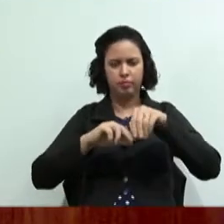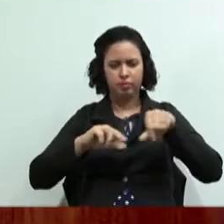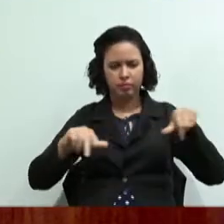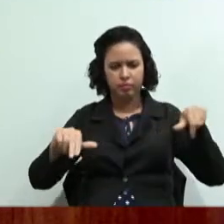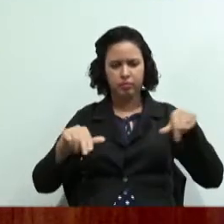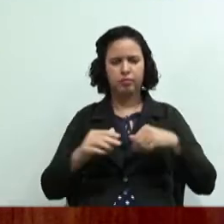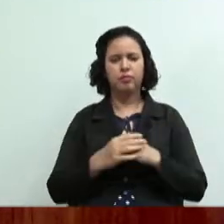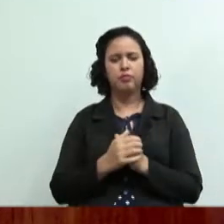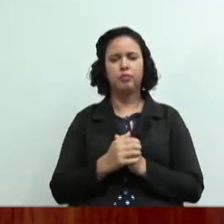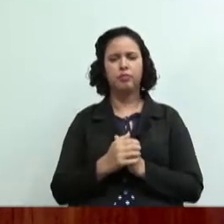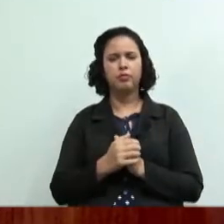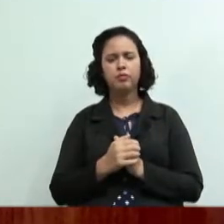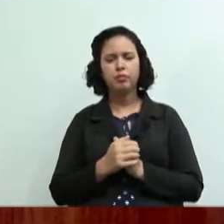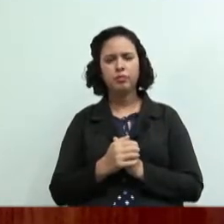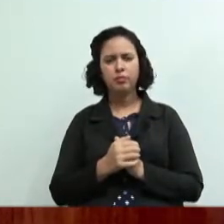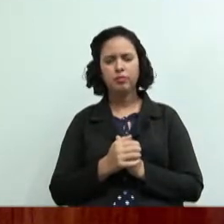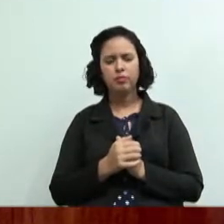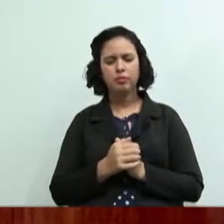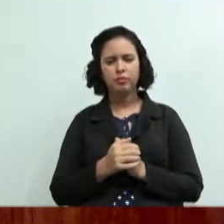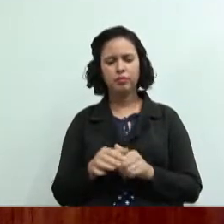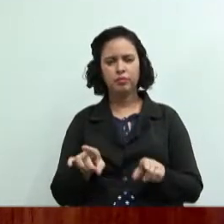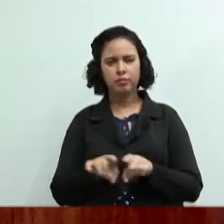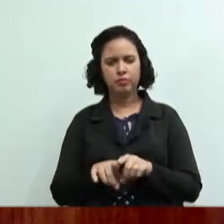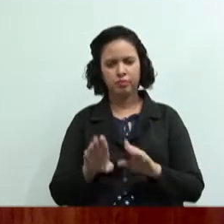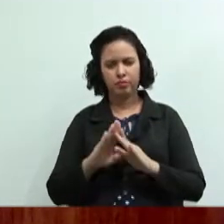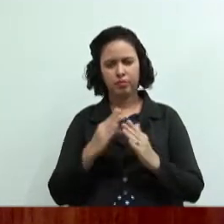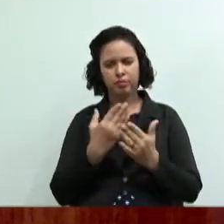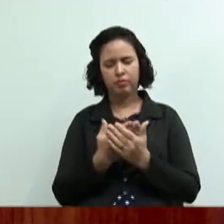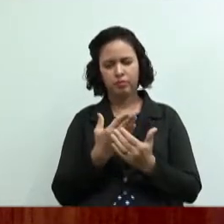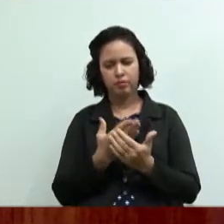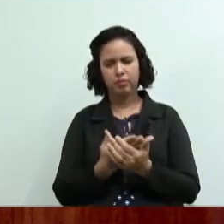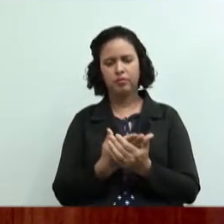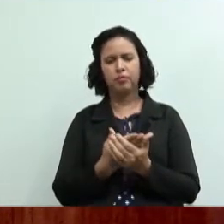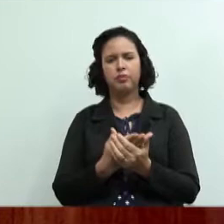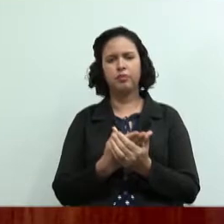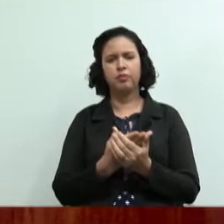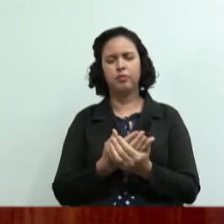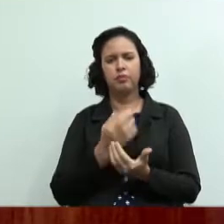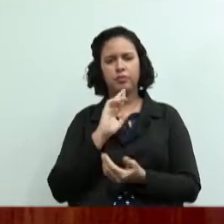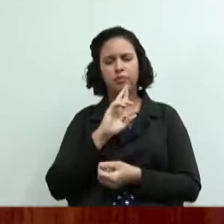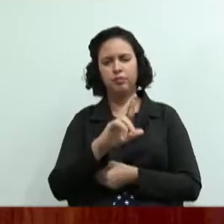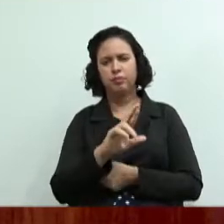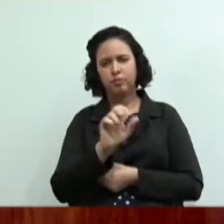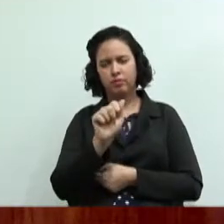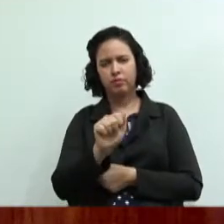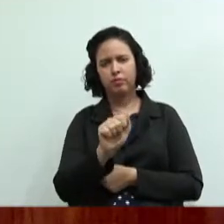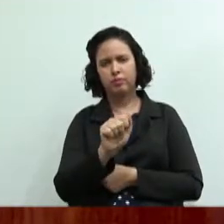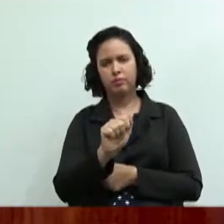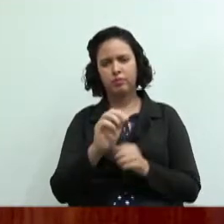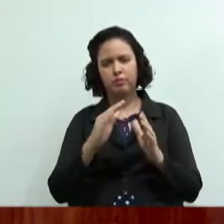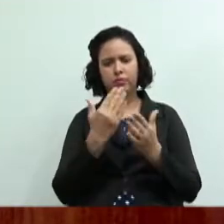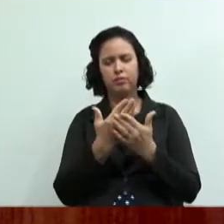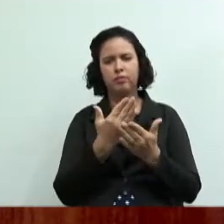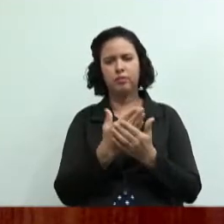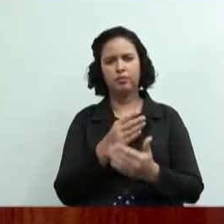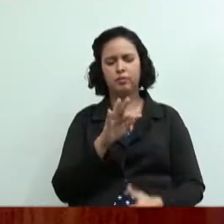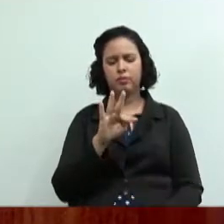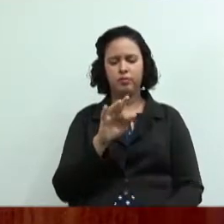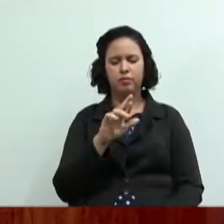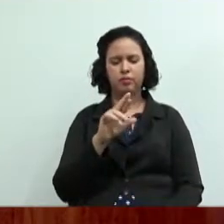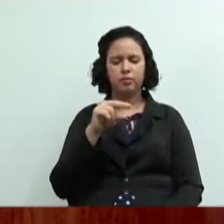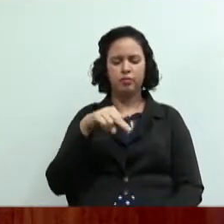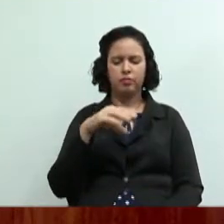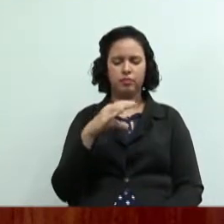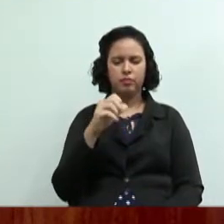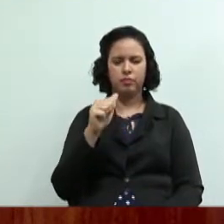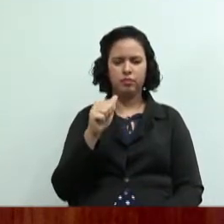e também a escola Emburana mandou como letra A e a escola Francisca Martendal